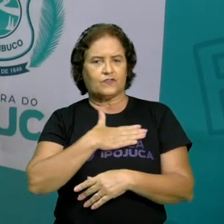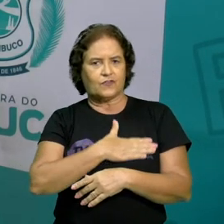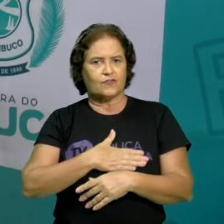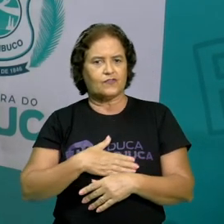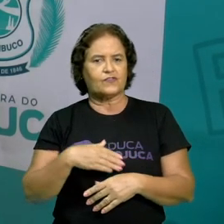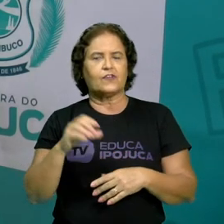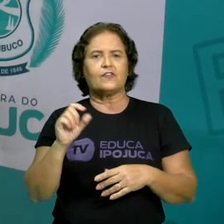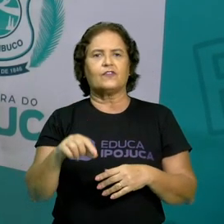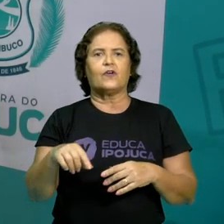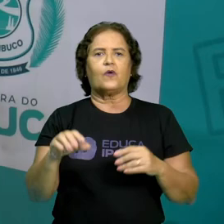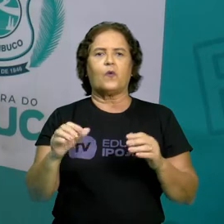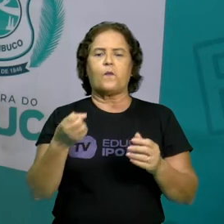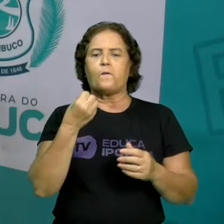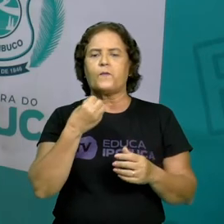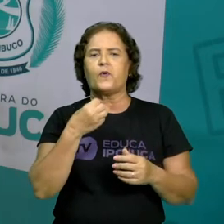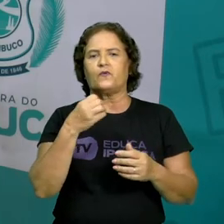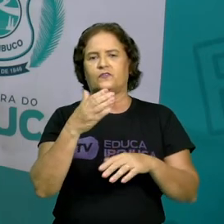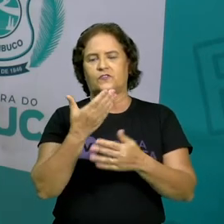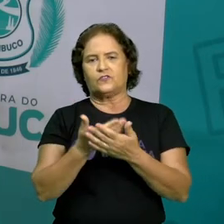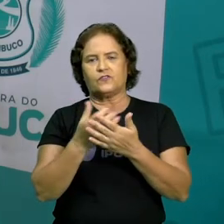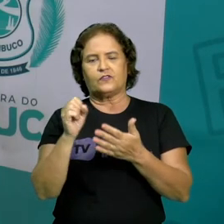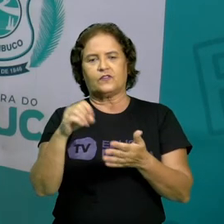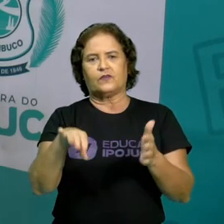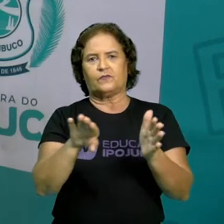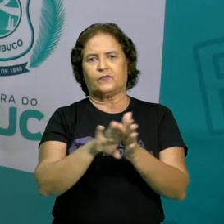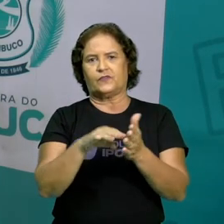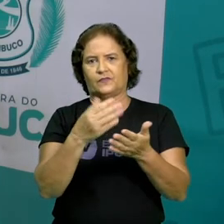bons estudos e até a próxima aula!